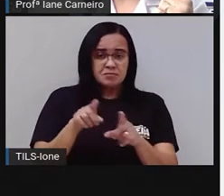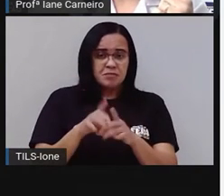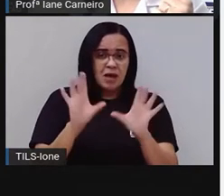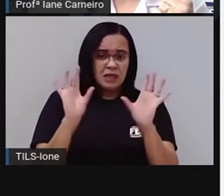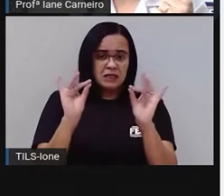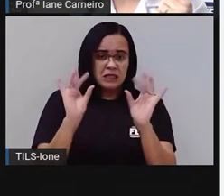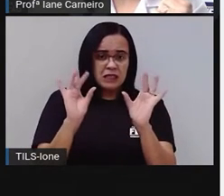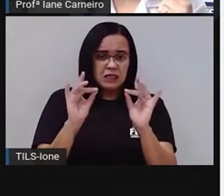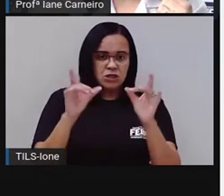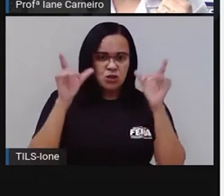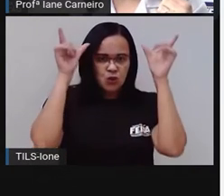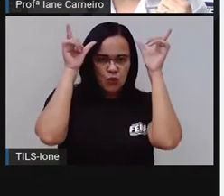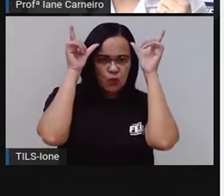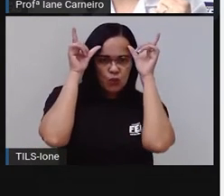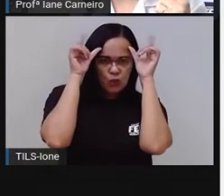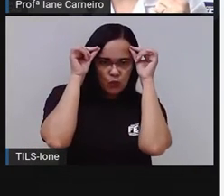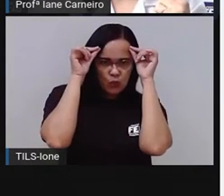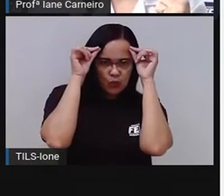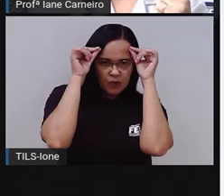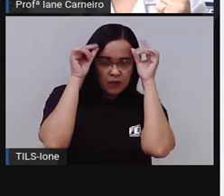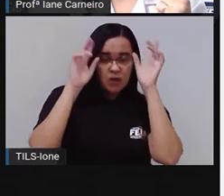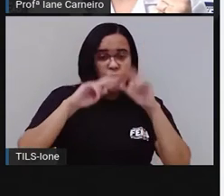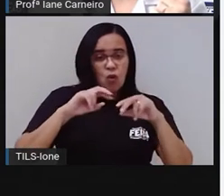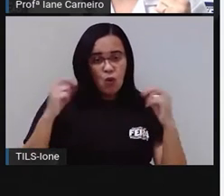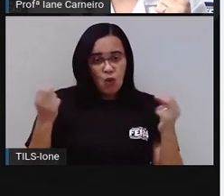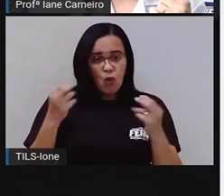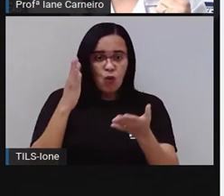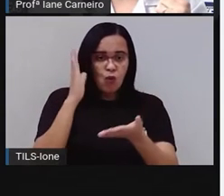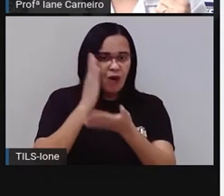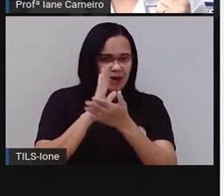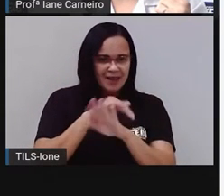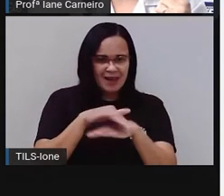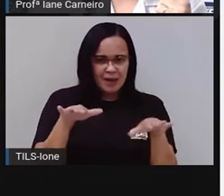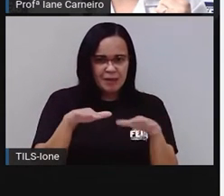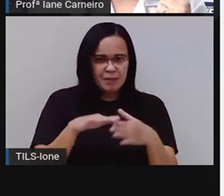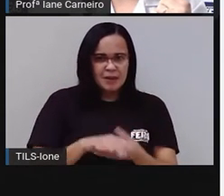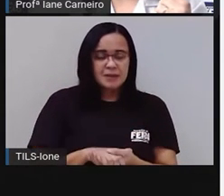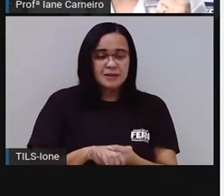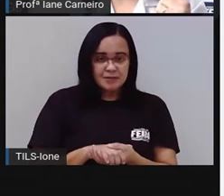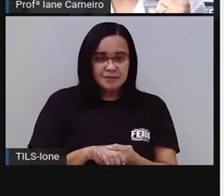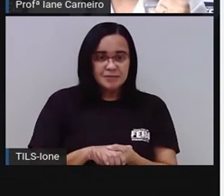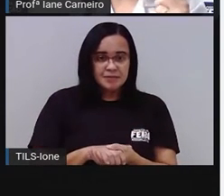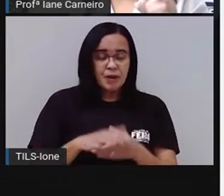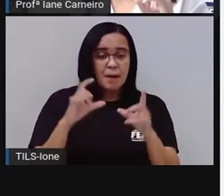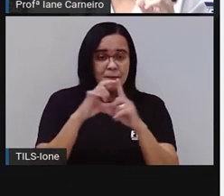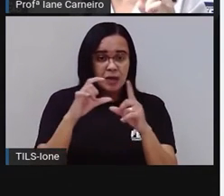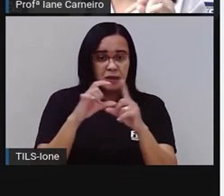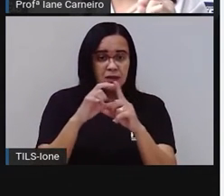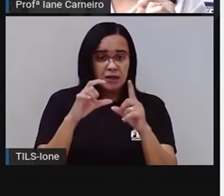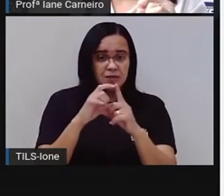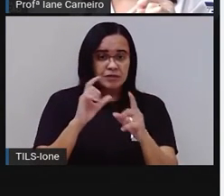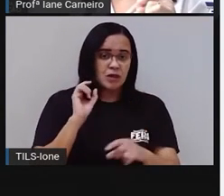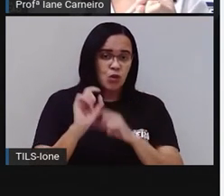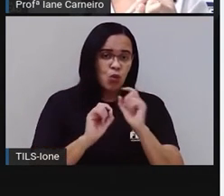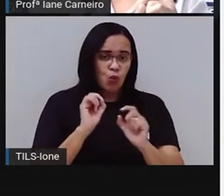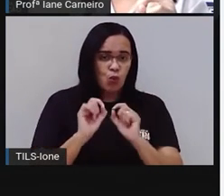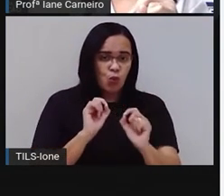alivia. Olha só. Mais uma vez, ó. Vou grifar essa palavra aqui, certo?